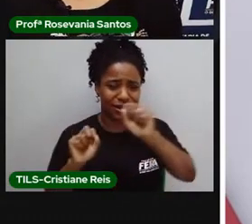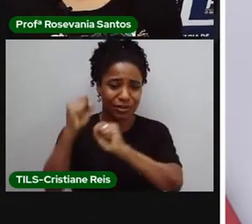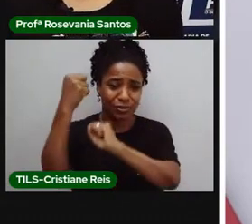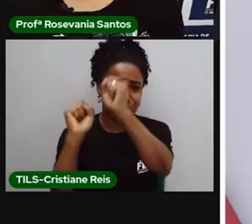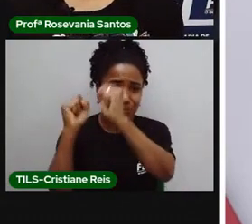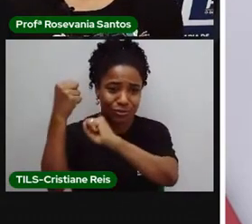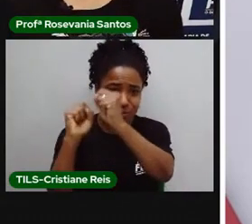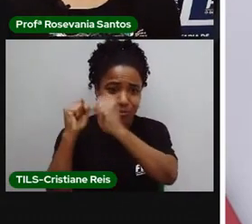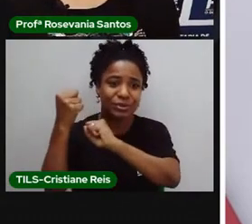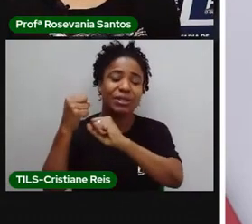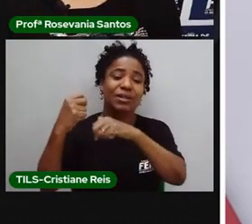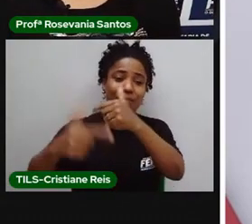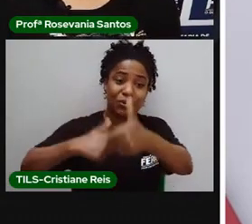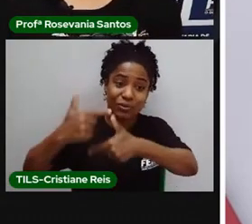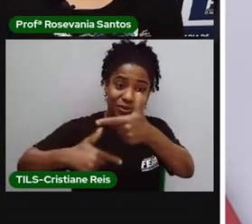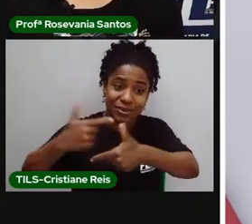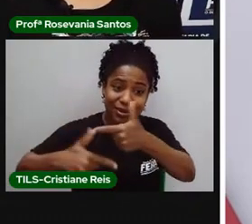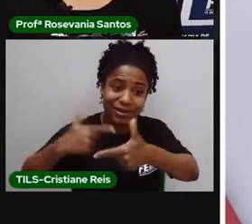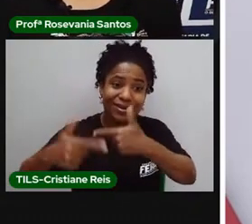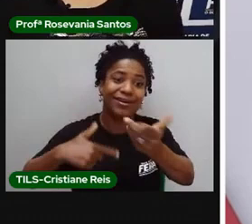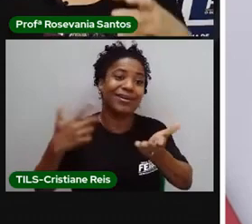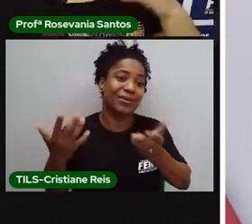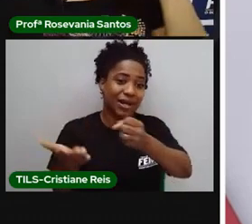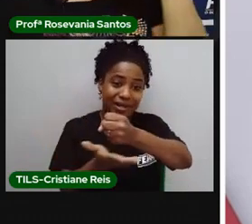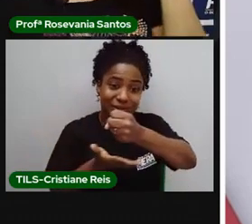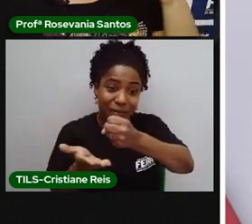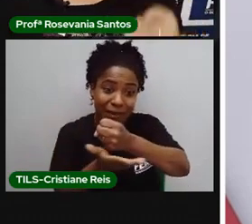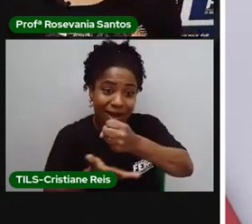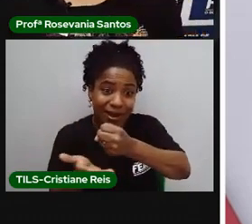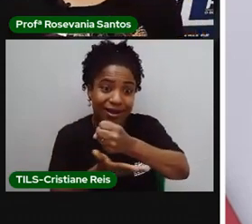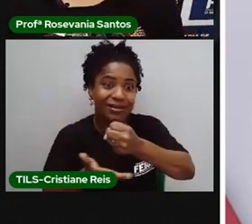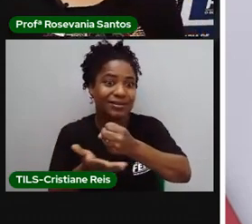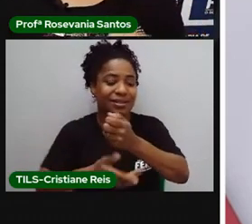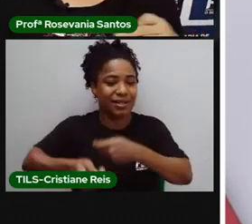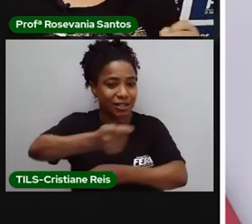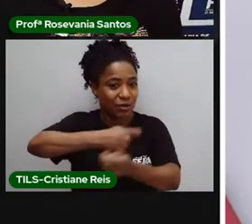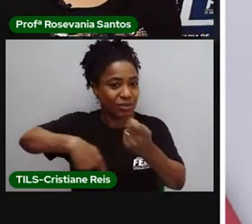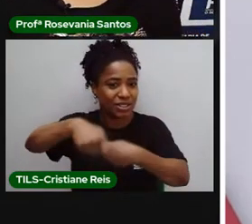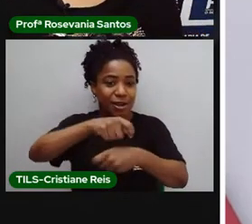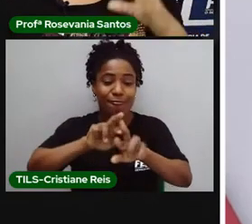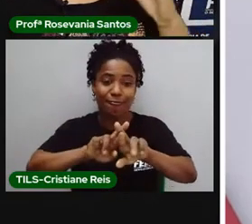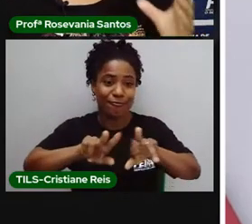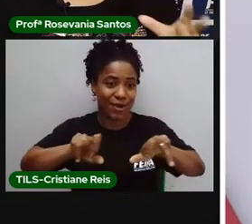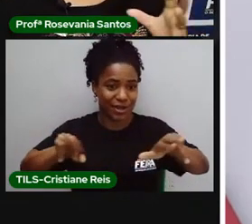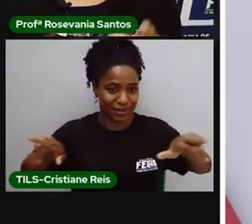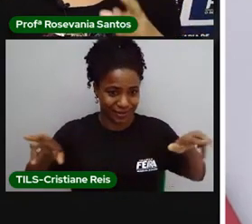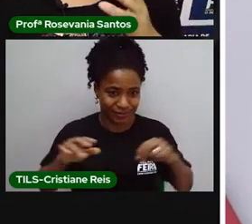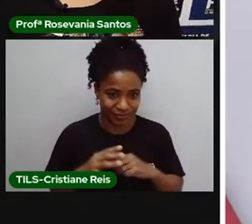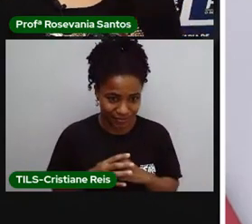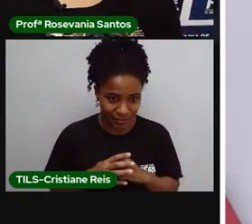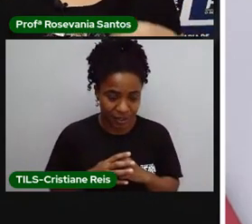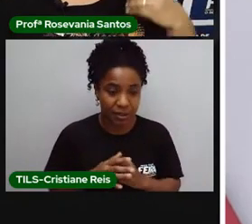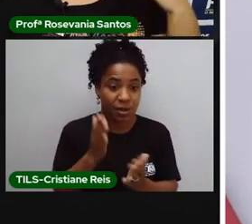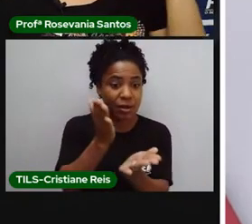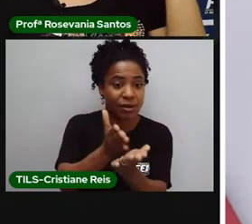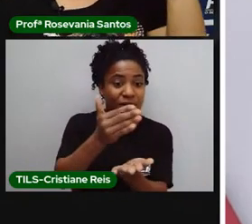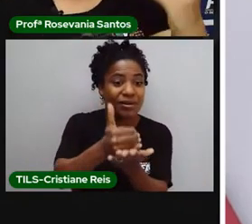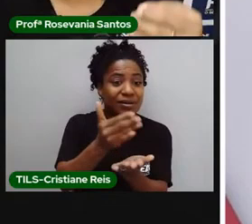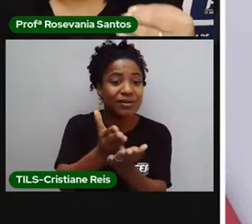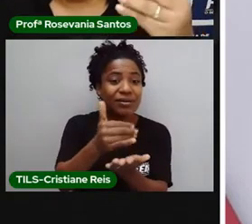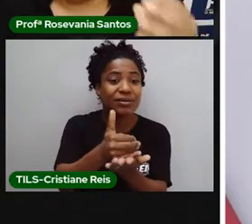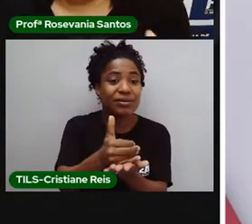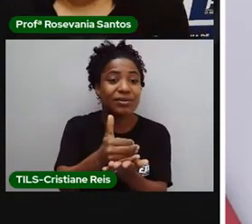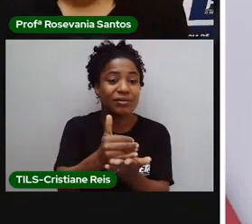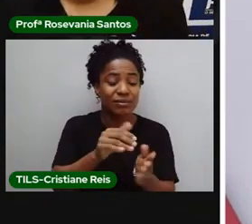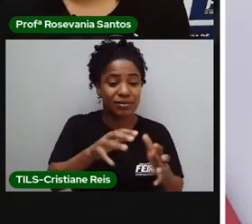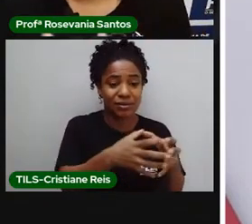tem as de bens de produção, né, as indústrias de barco. Então, na realidade, essas divisões, elas estão muito relacionadas com o